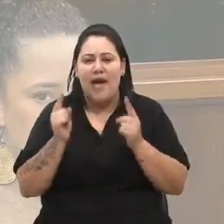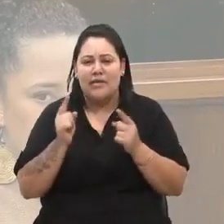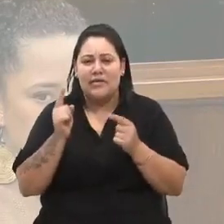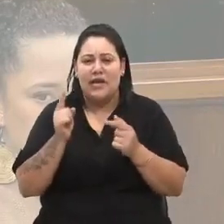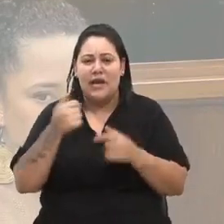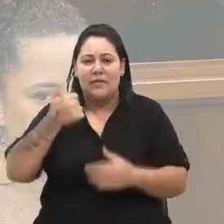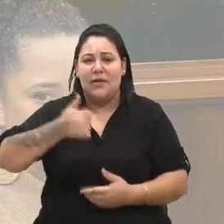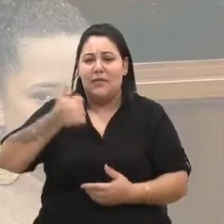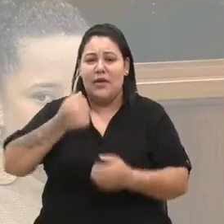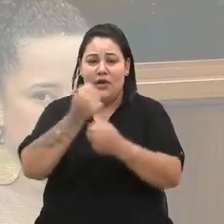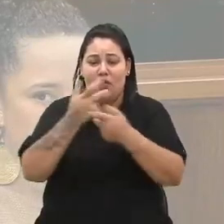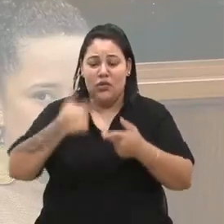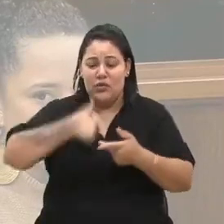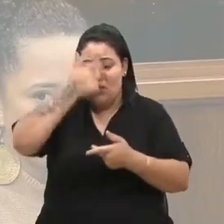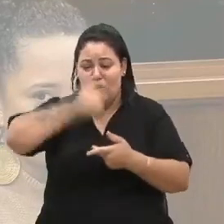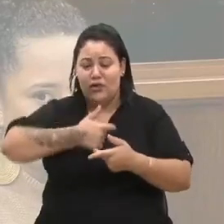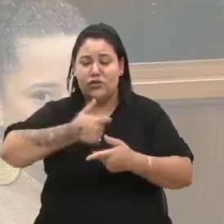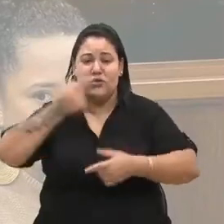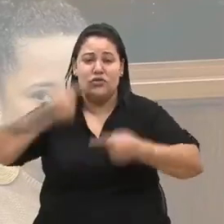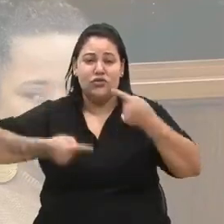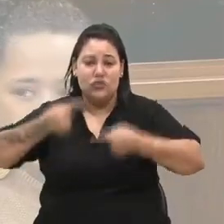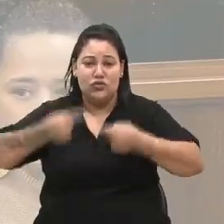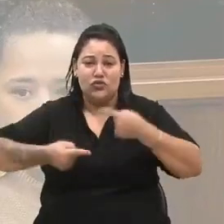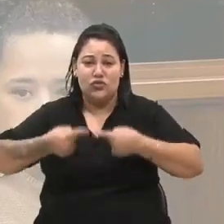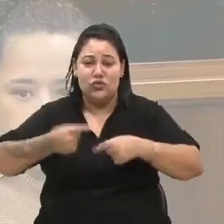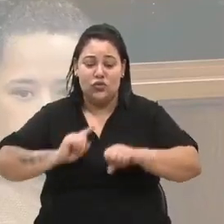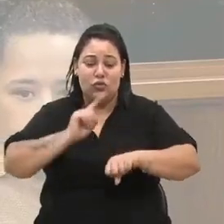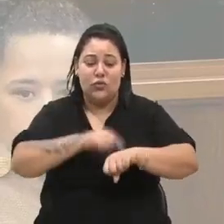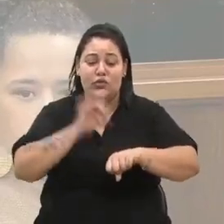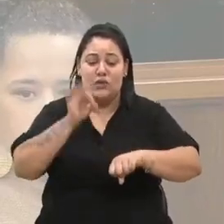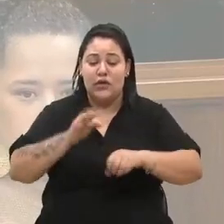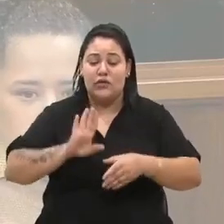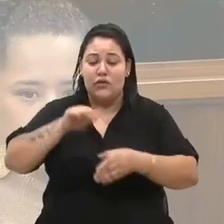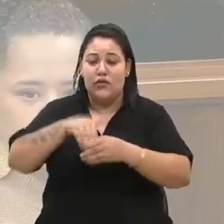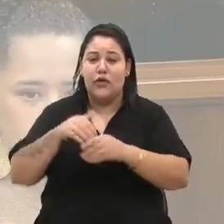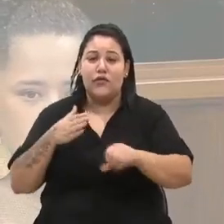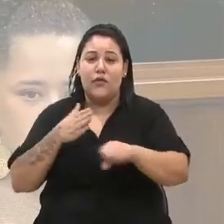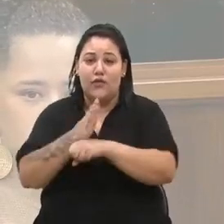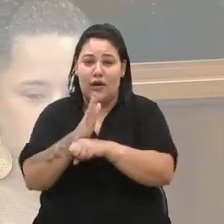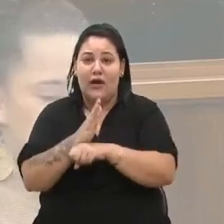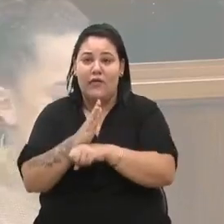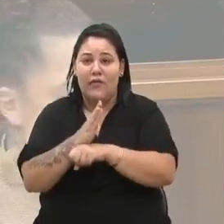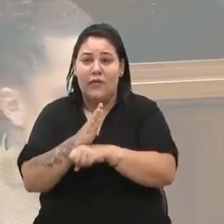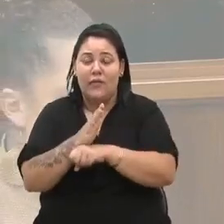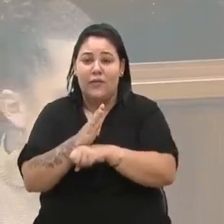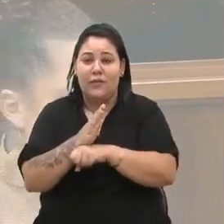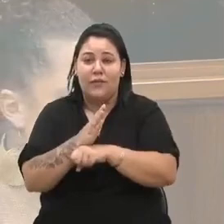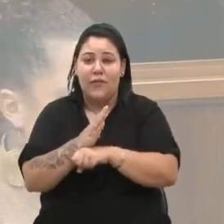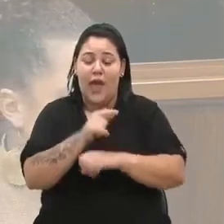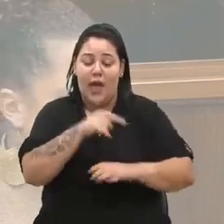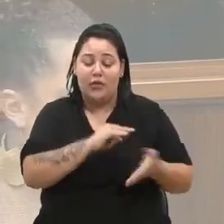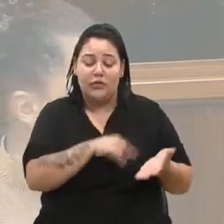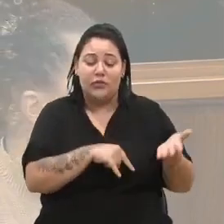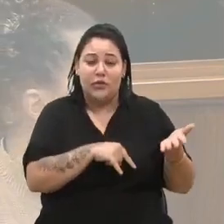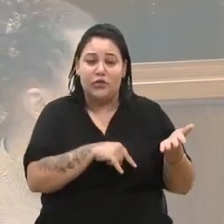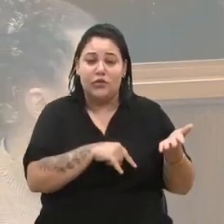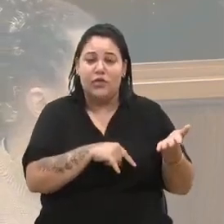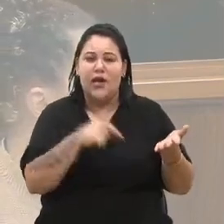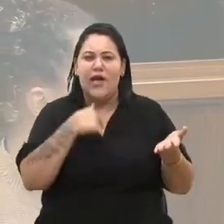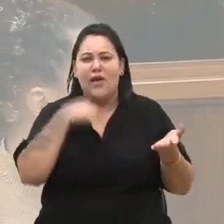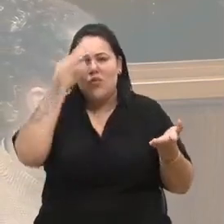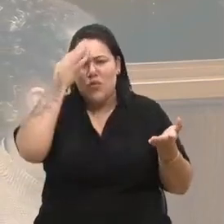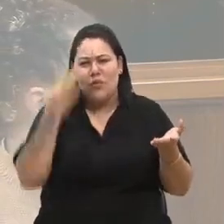nós estamos discutindo, e no momento oportuno votarei favorável ao presente requerimento, eu